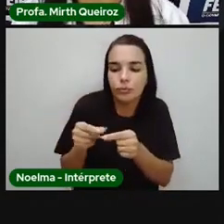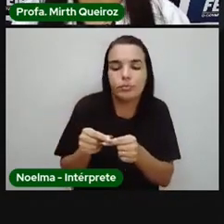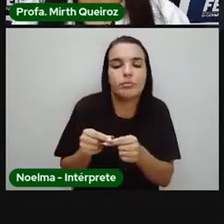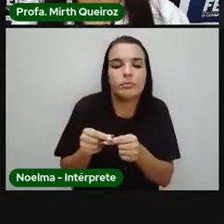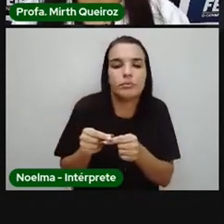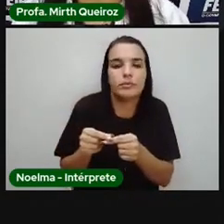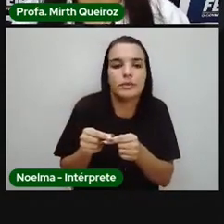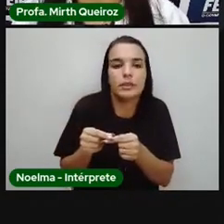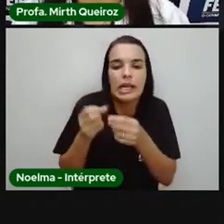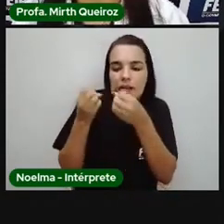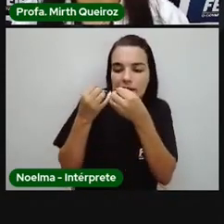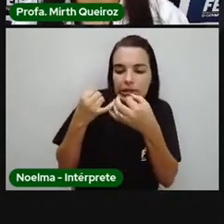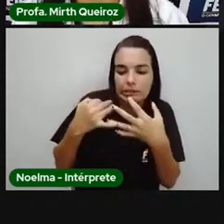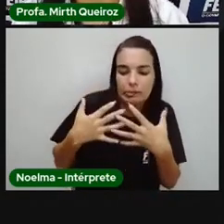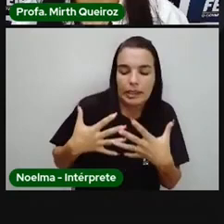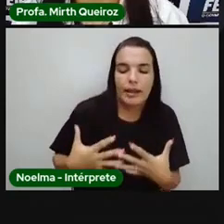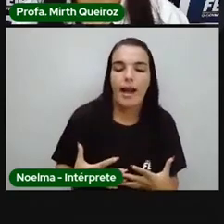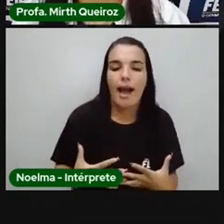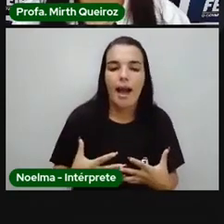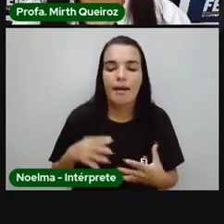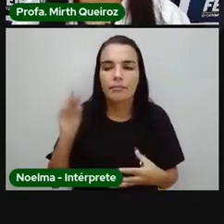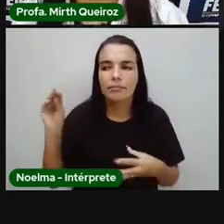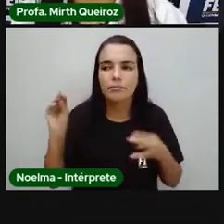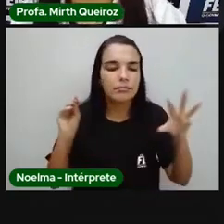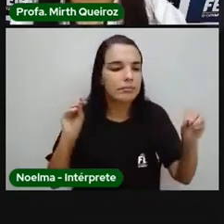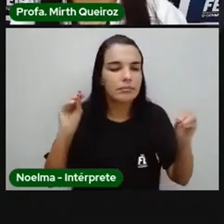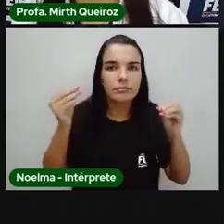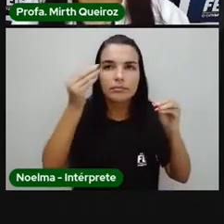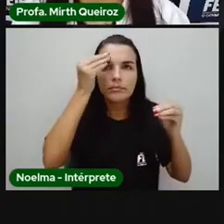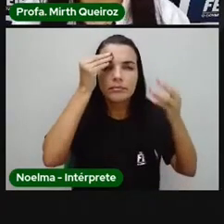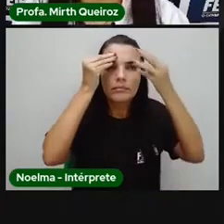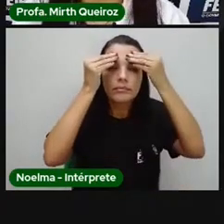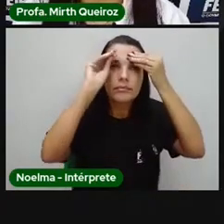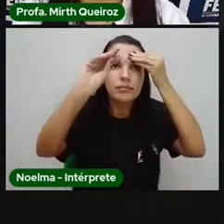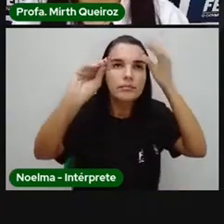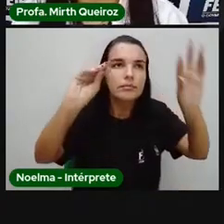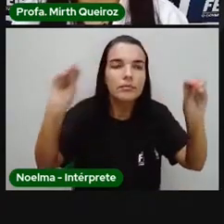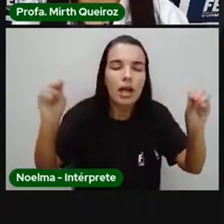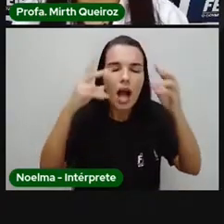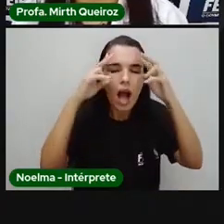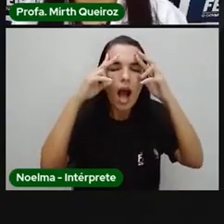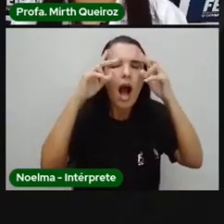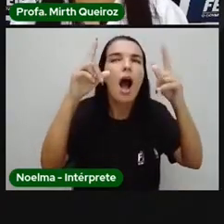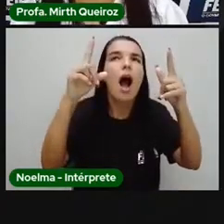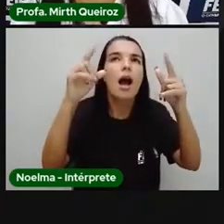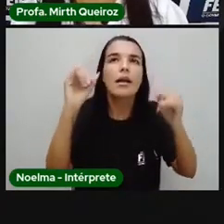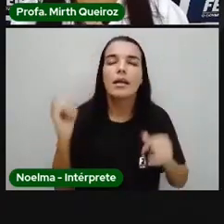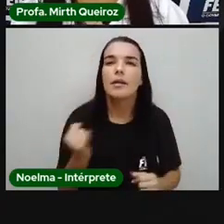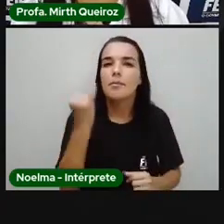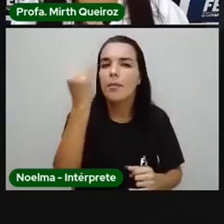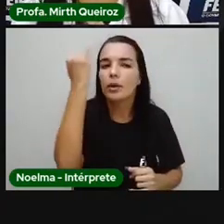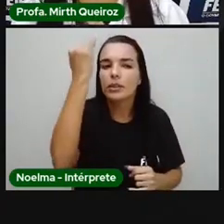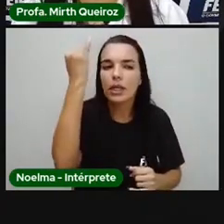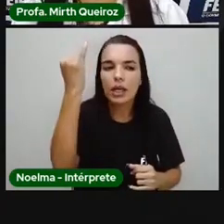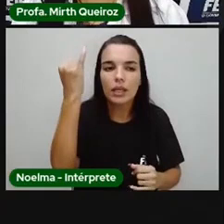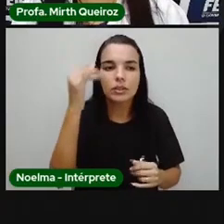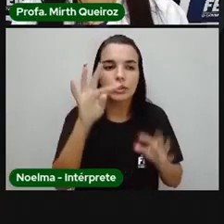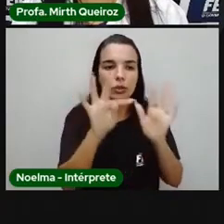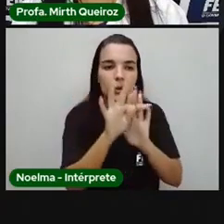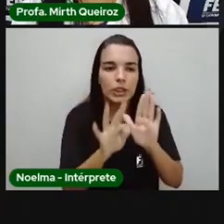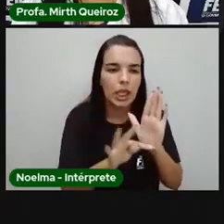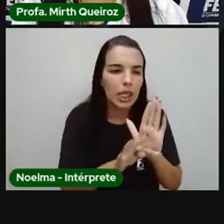sintetizar o conhecimento, retirar ali qual é o tema, as ideias principais do texto. E quando eu falo em